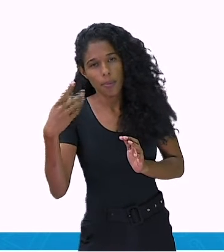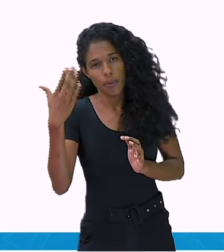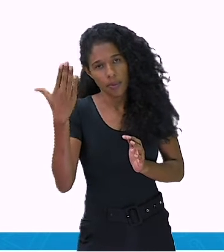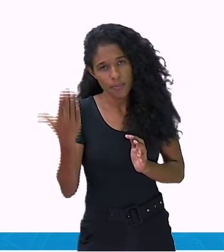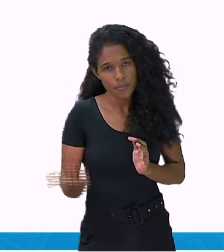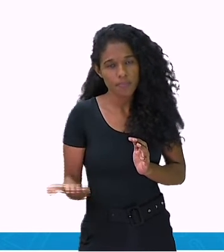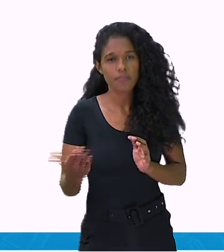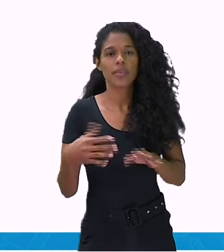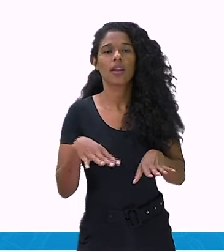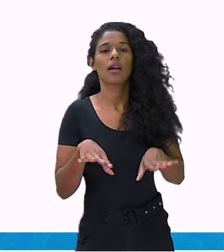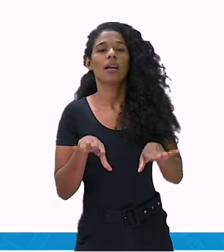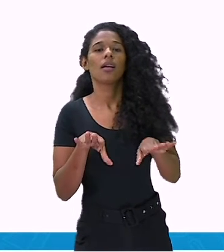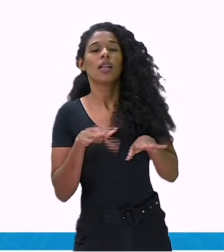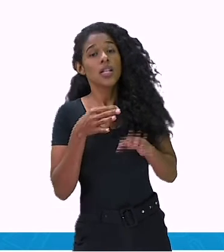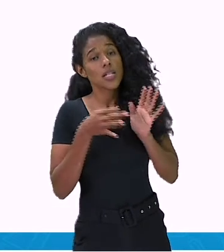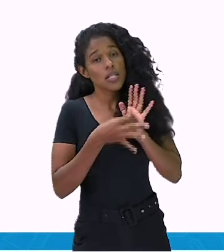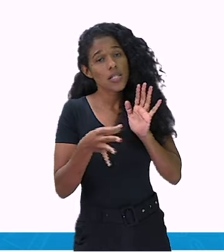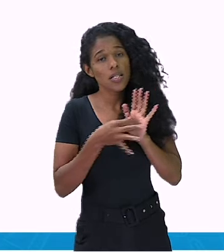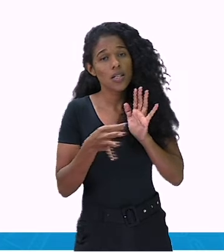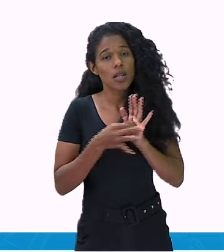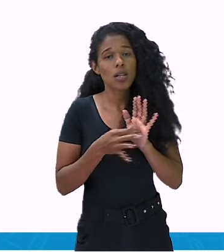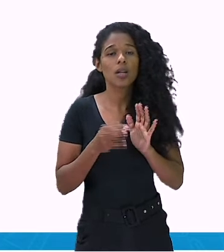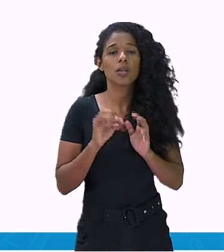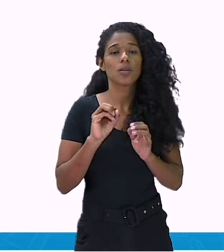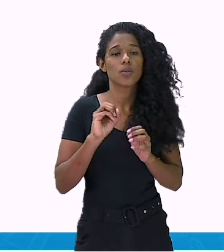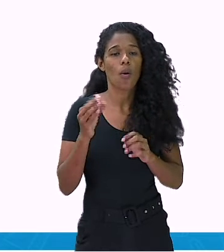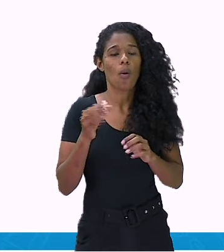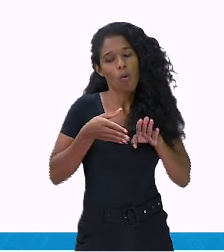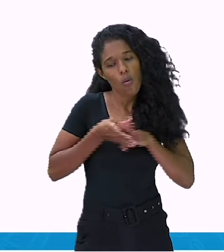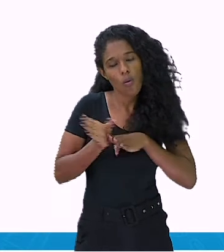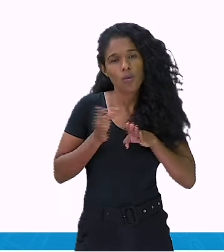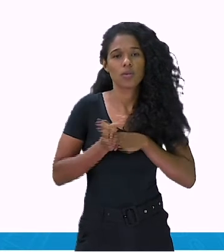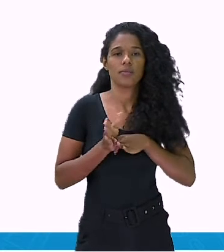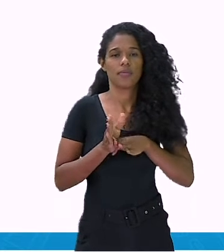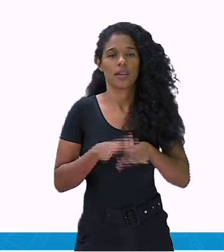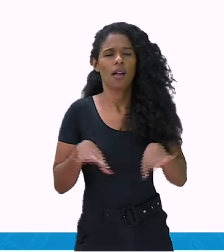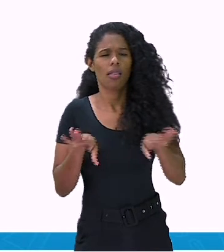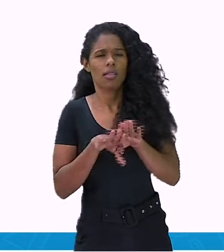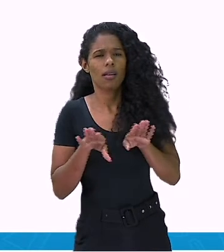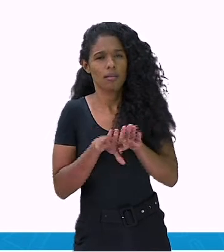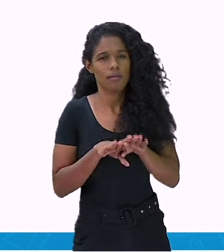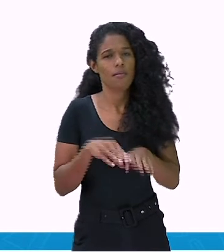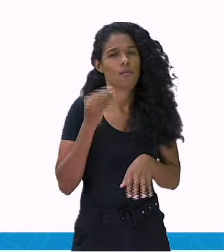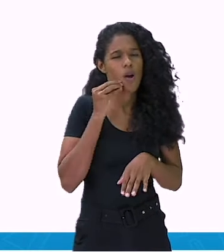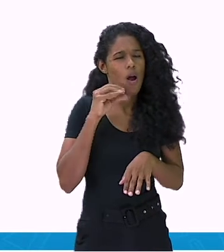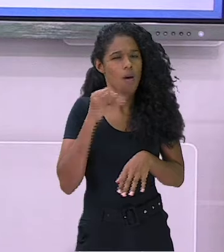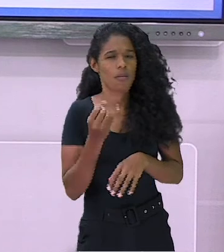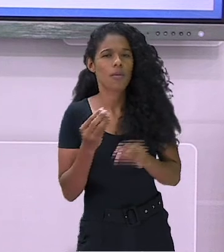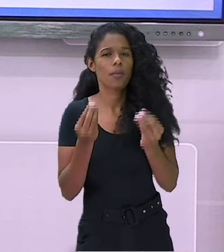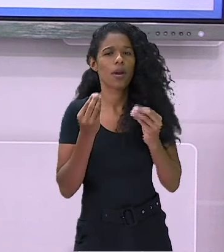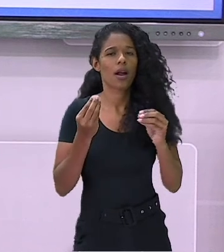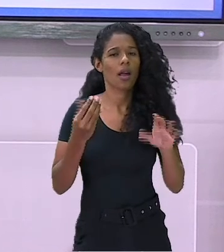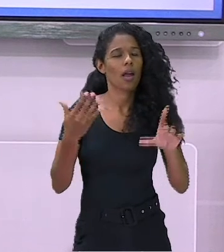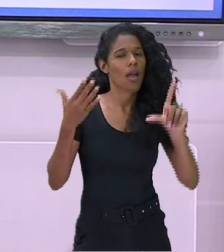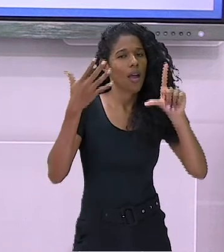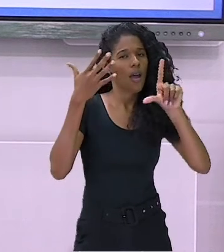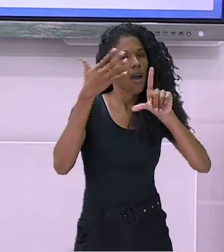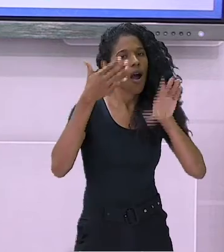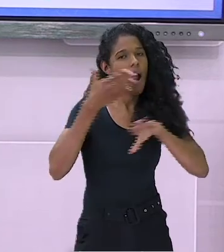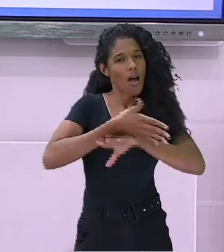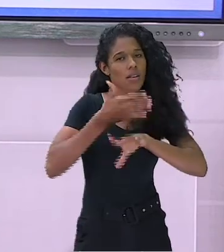Aproveite também para acessar na plataforma SMEDGV as atividades disponibilizadas pelo CRAED.